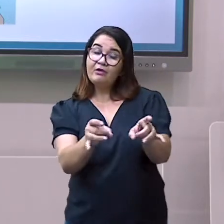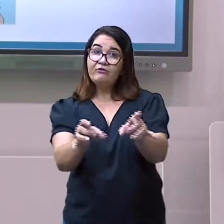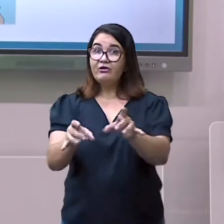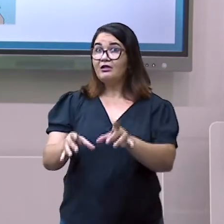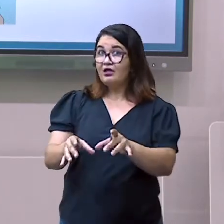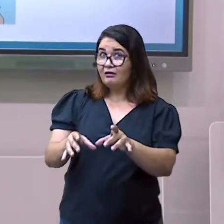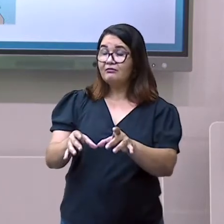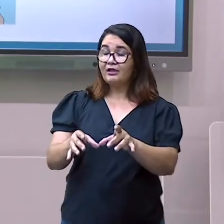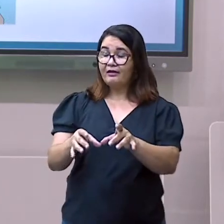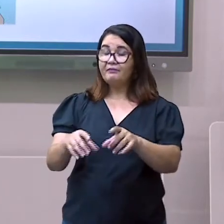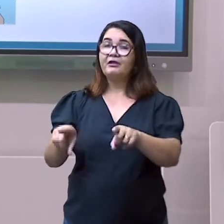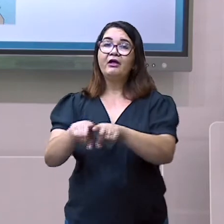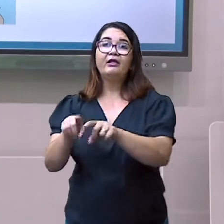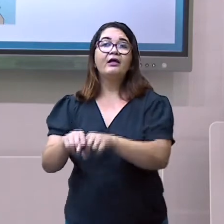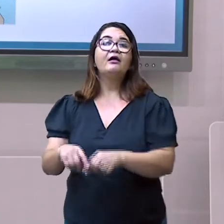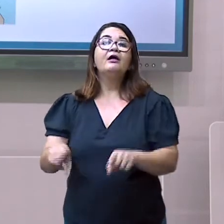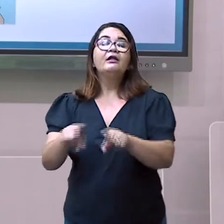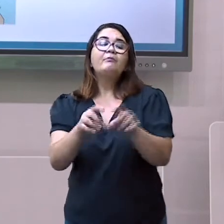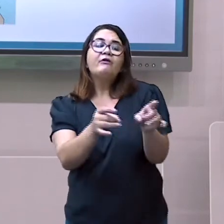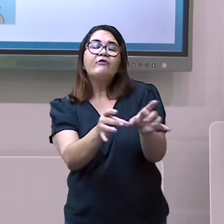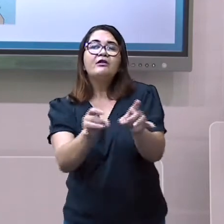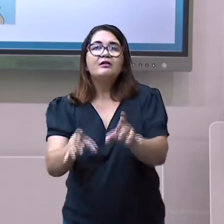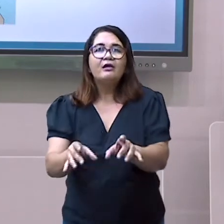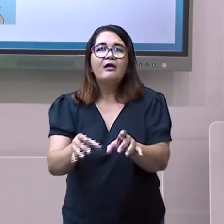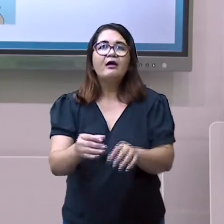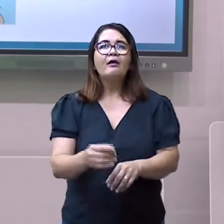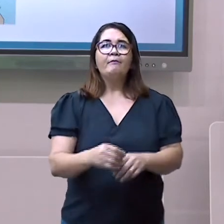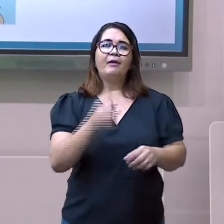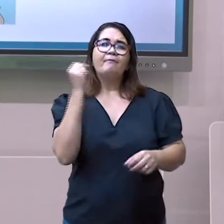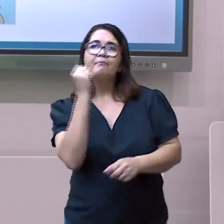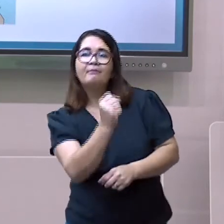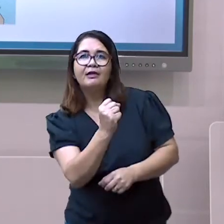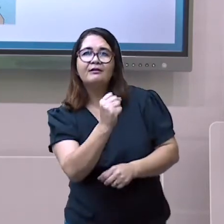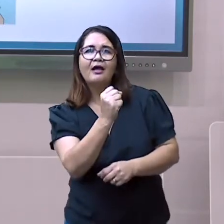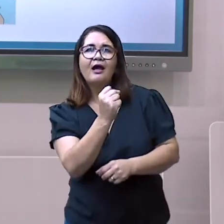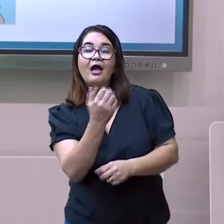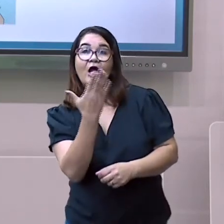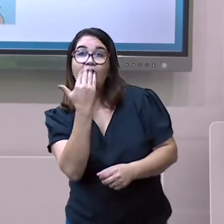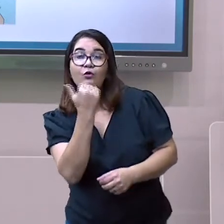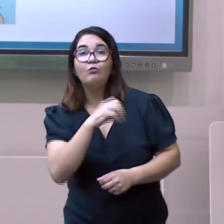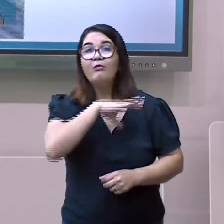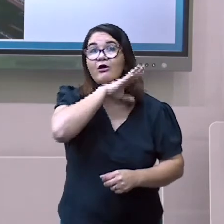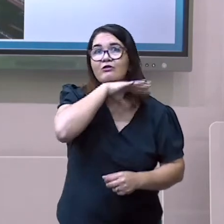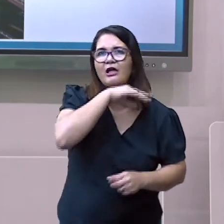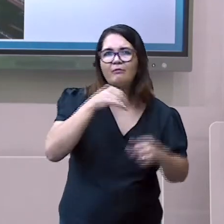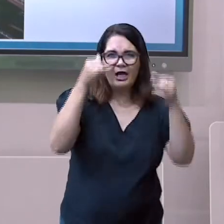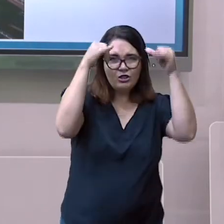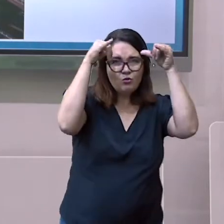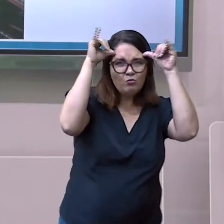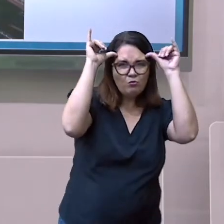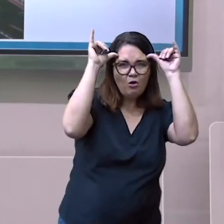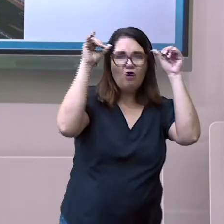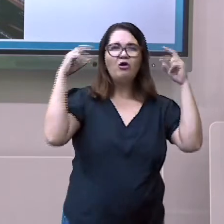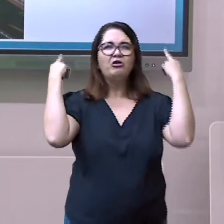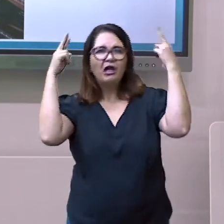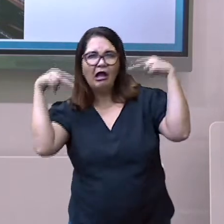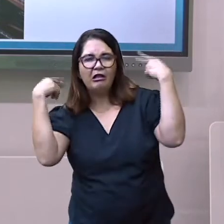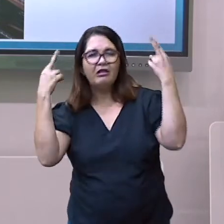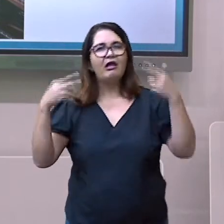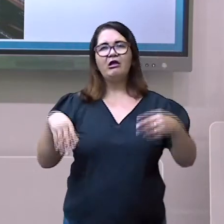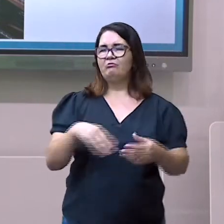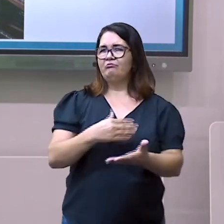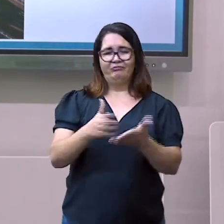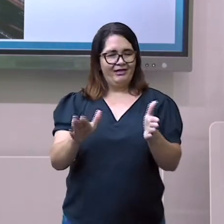Abate para posteriormente servirem de alimentos. Com o cultivo de